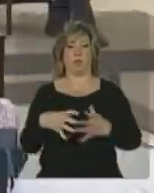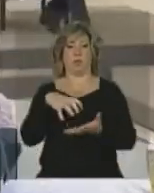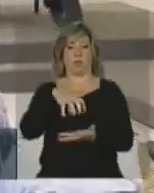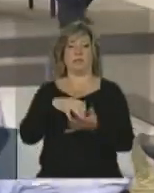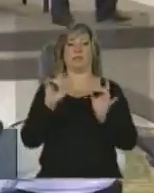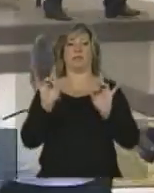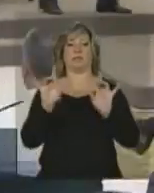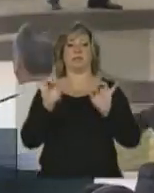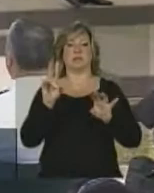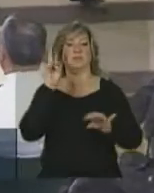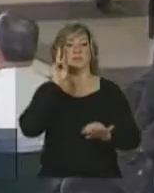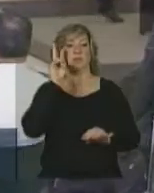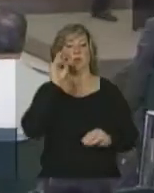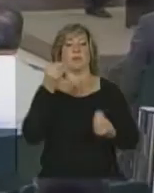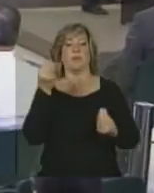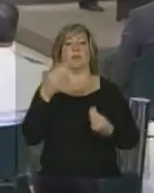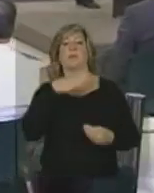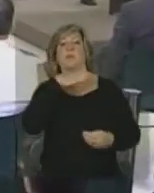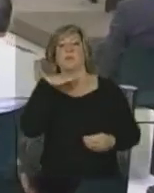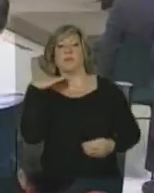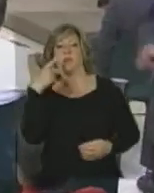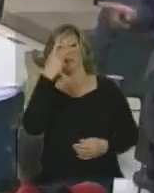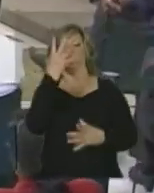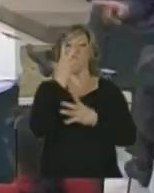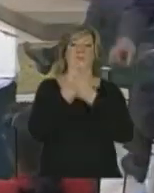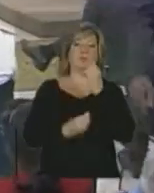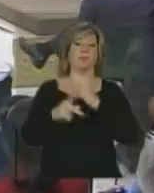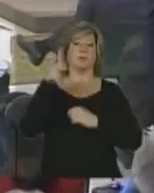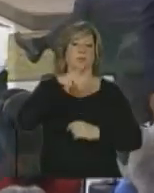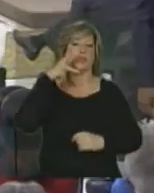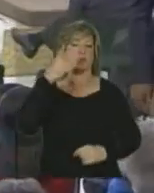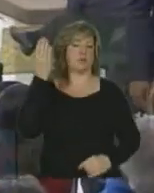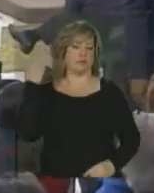Especial sobre Mortos e Desaparecidos Políticos.